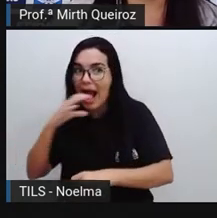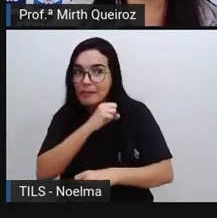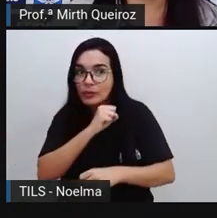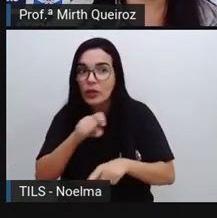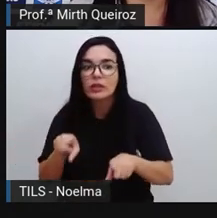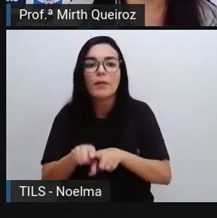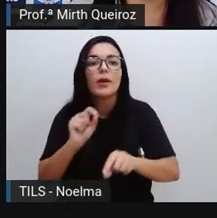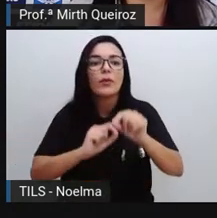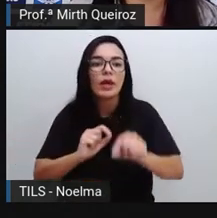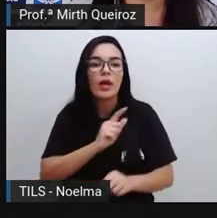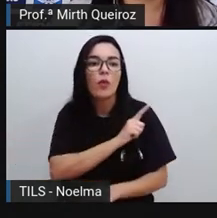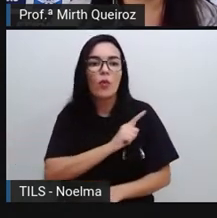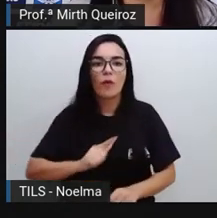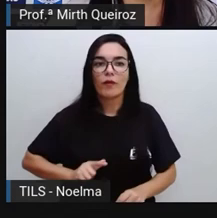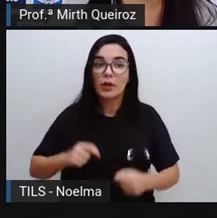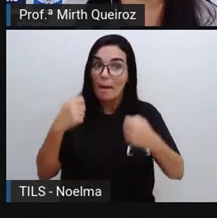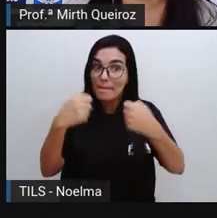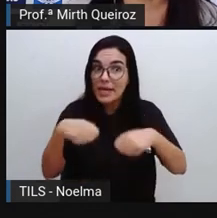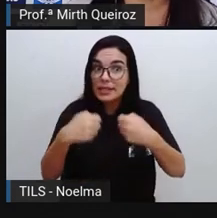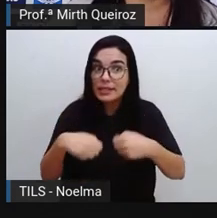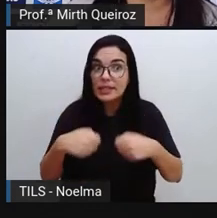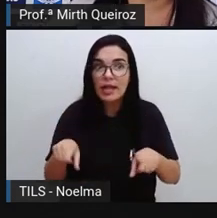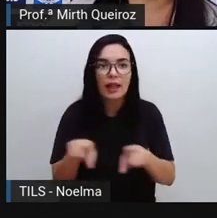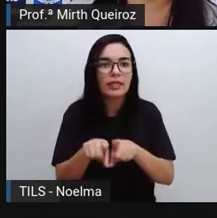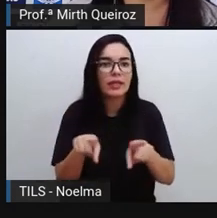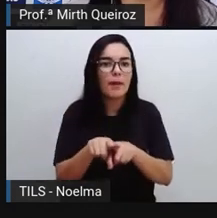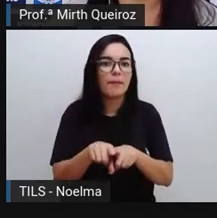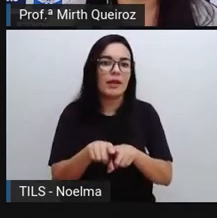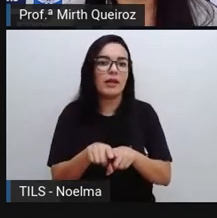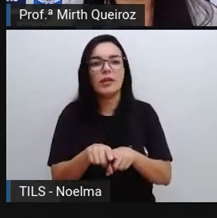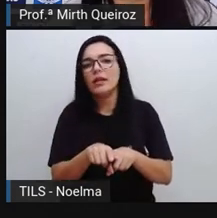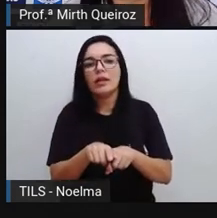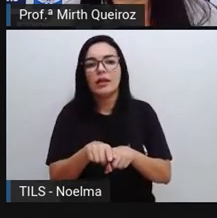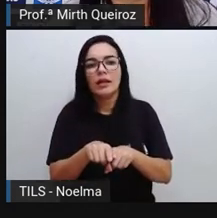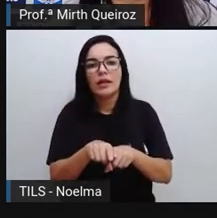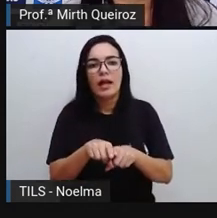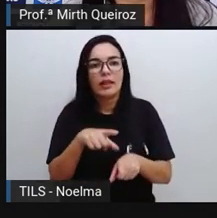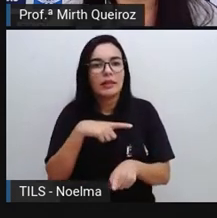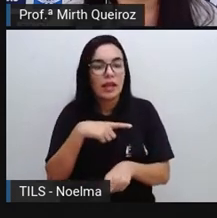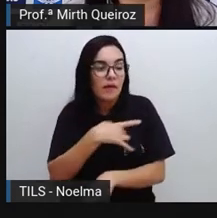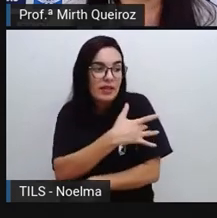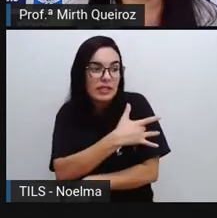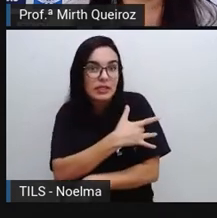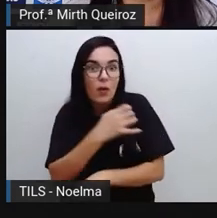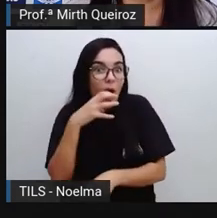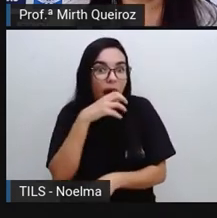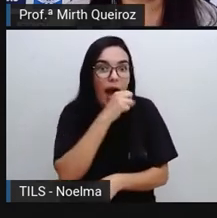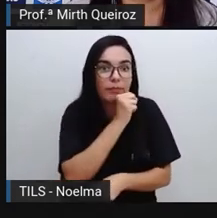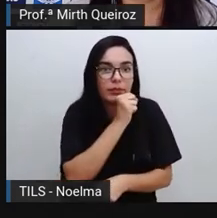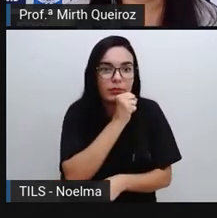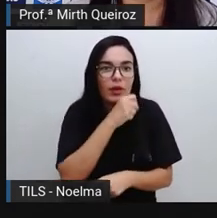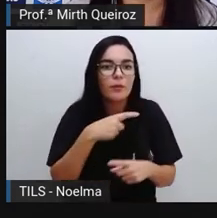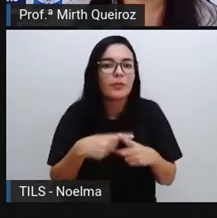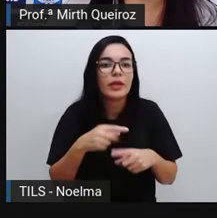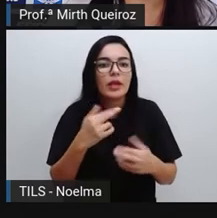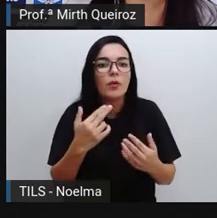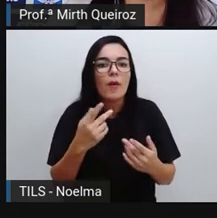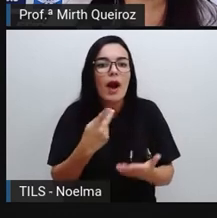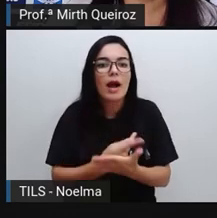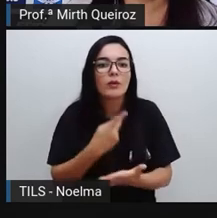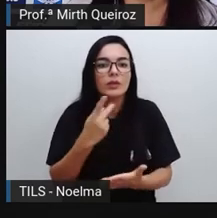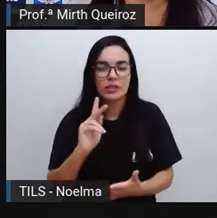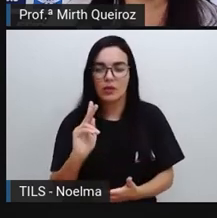iniciar aí a vacinação foi o que aconteceu com a gripe H1N1 certo foi algo local mas se